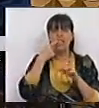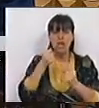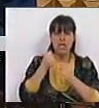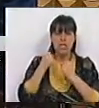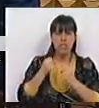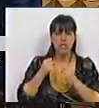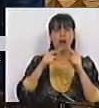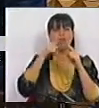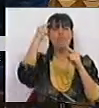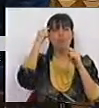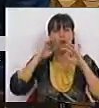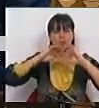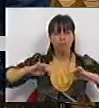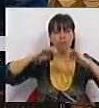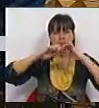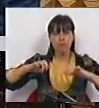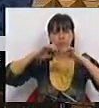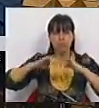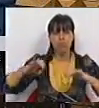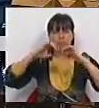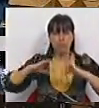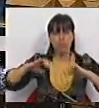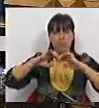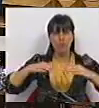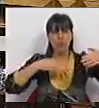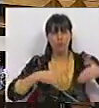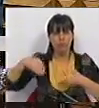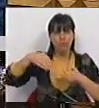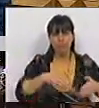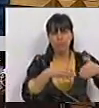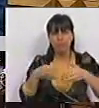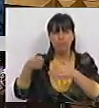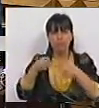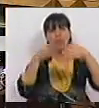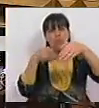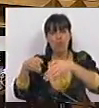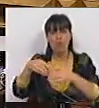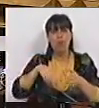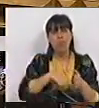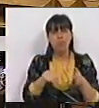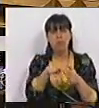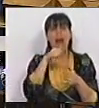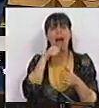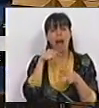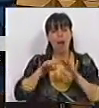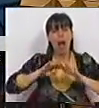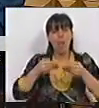dura, foi lavrando a terra e construindo as levadas. Foi construindo